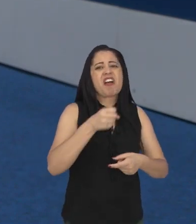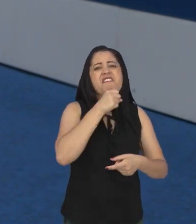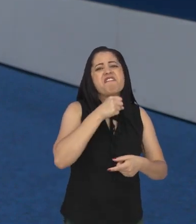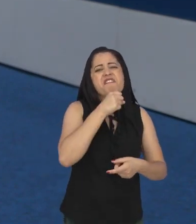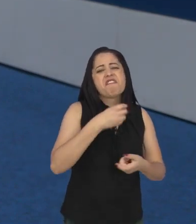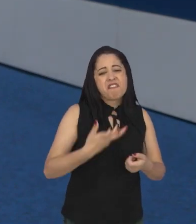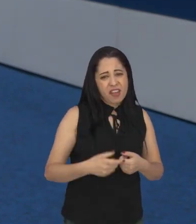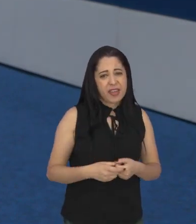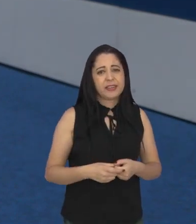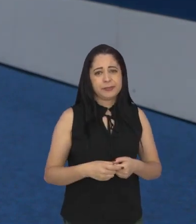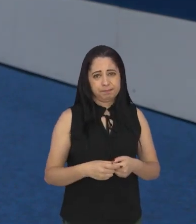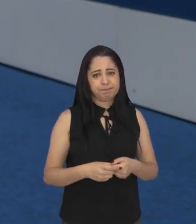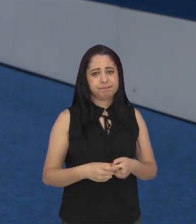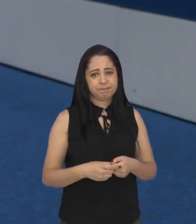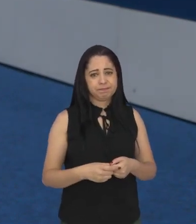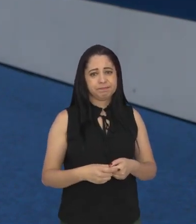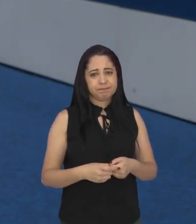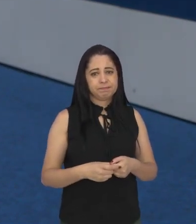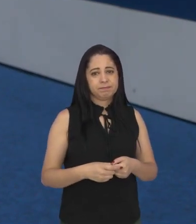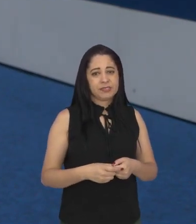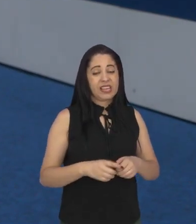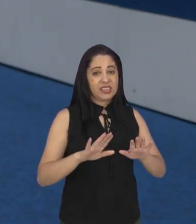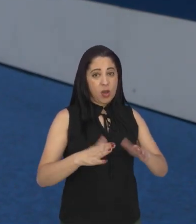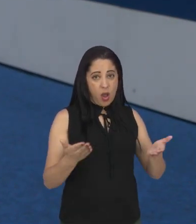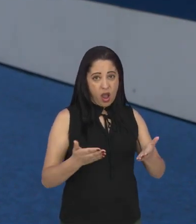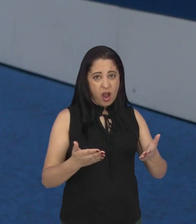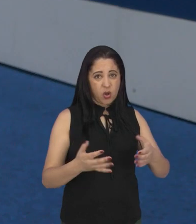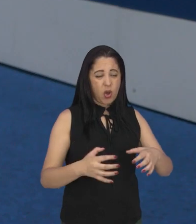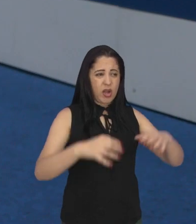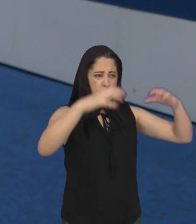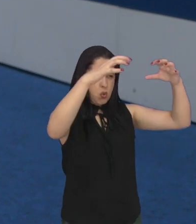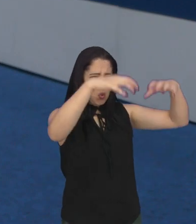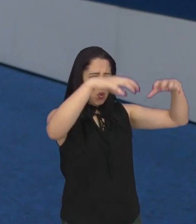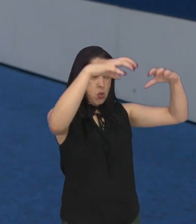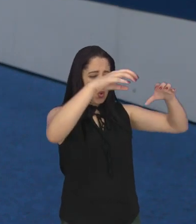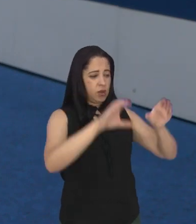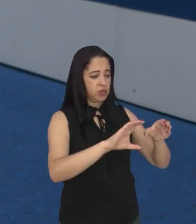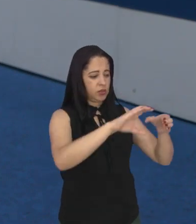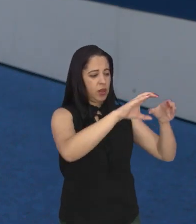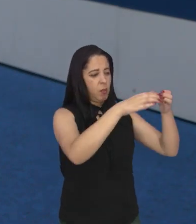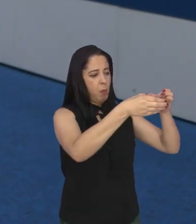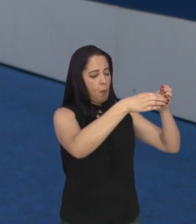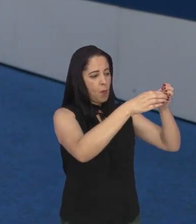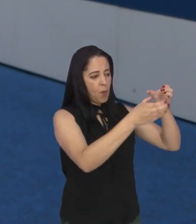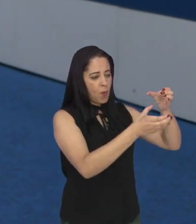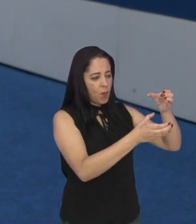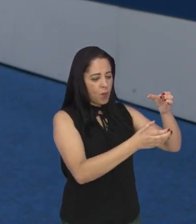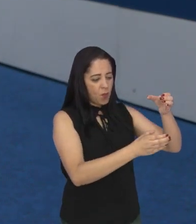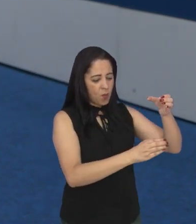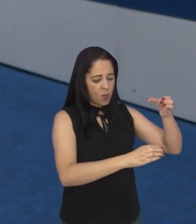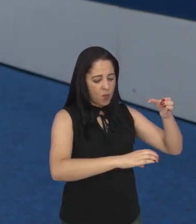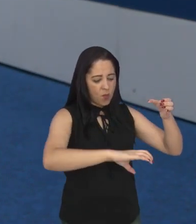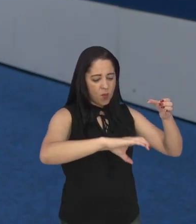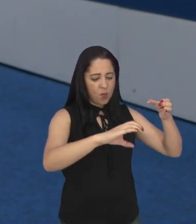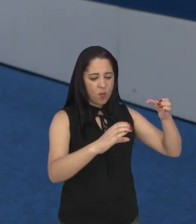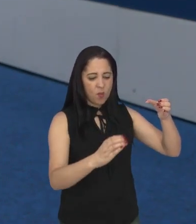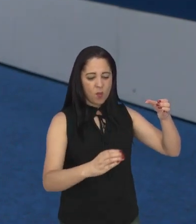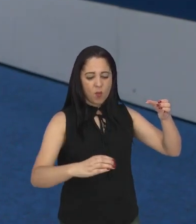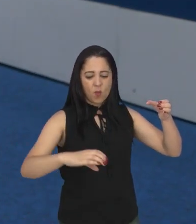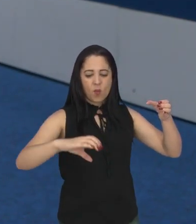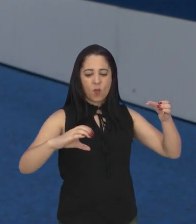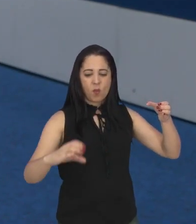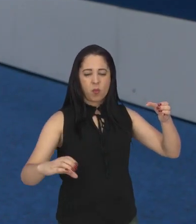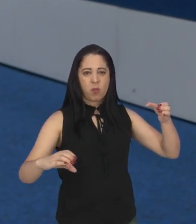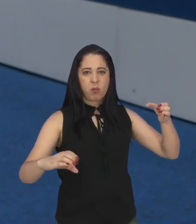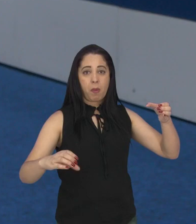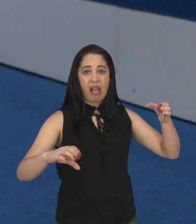épocas anteriores, que por conta desse volume, aumento desse volume de águas, elas agora são subdimensionadas